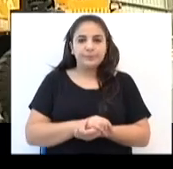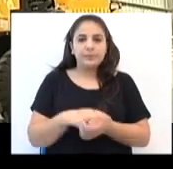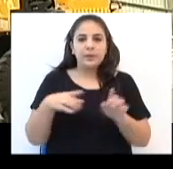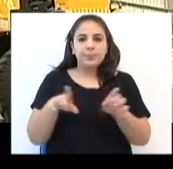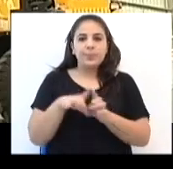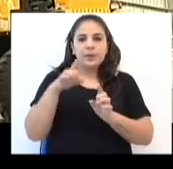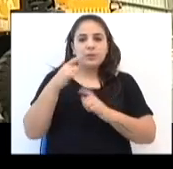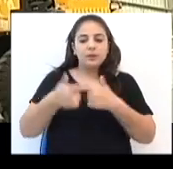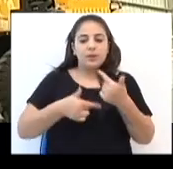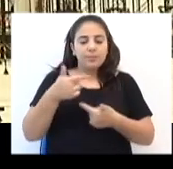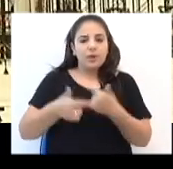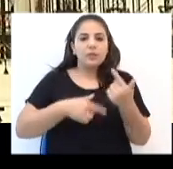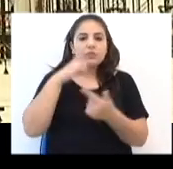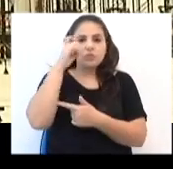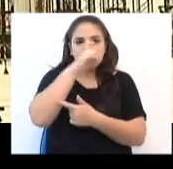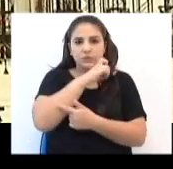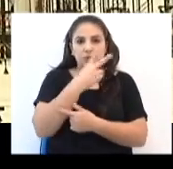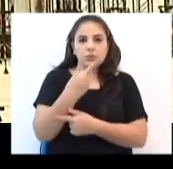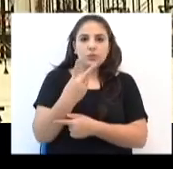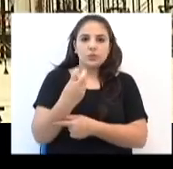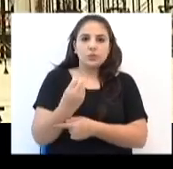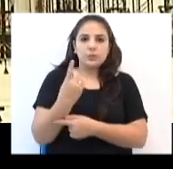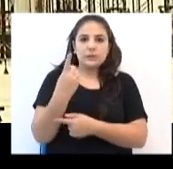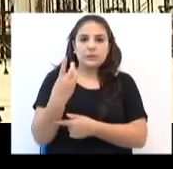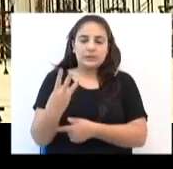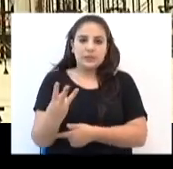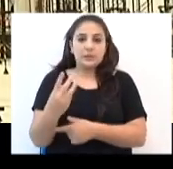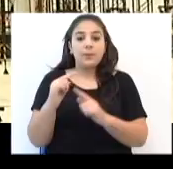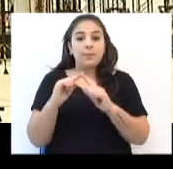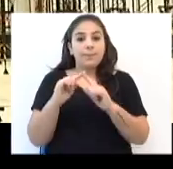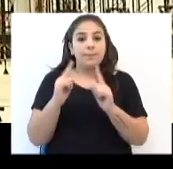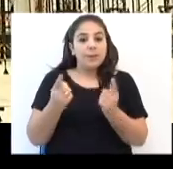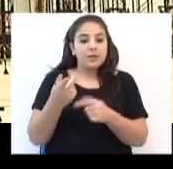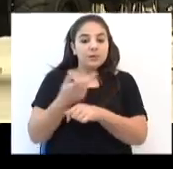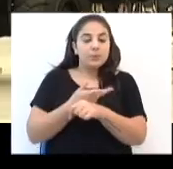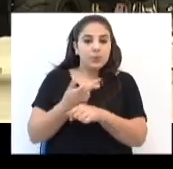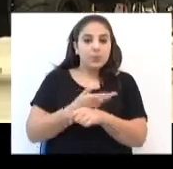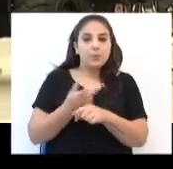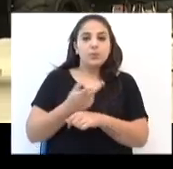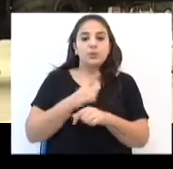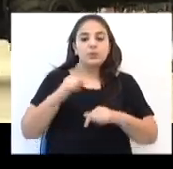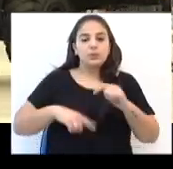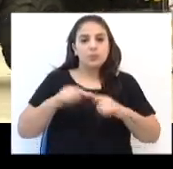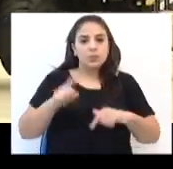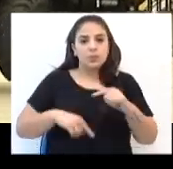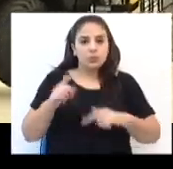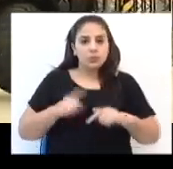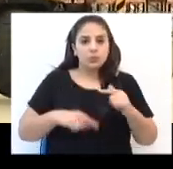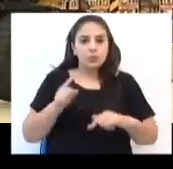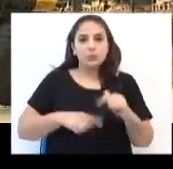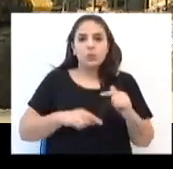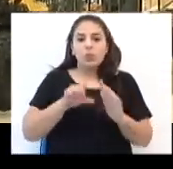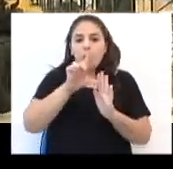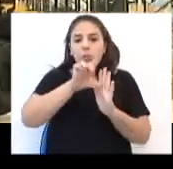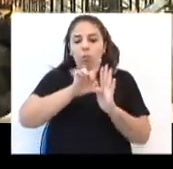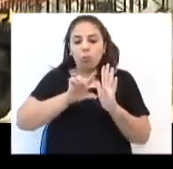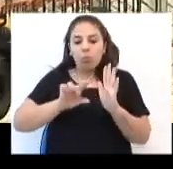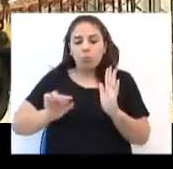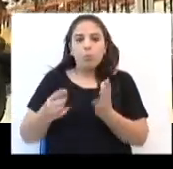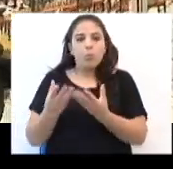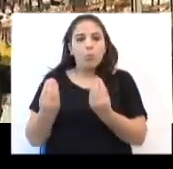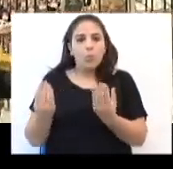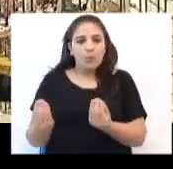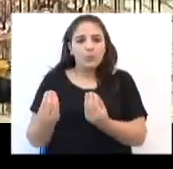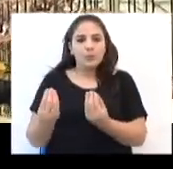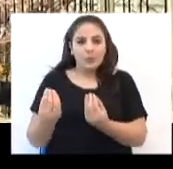O mercado estaria complicado desde 2013. Mas a procura pelos produtos da empresa teria caído muito nos últimos